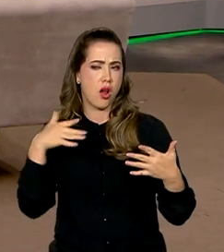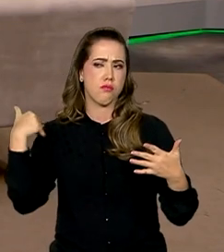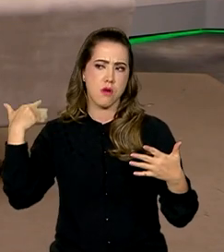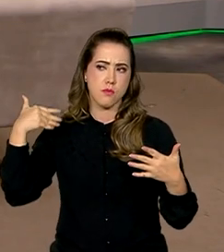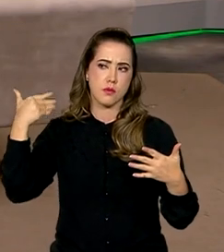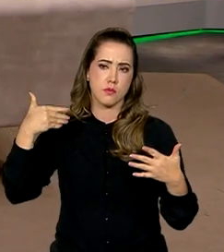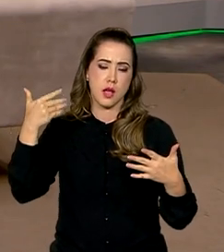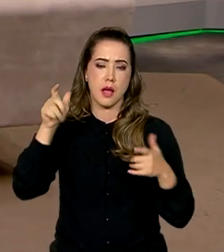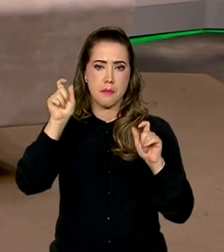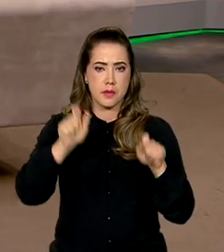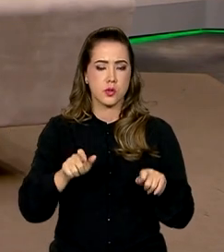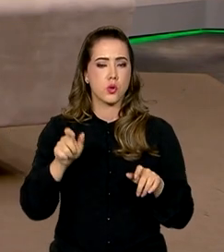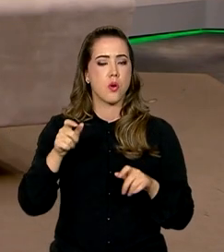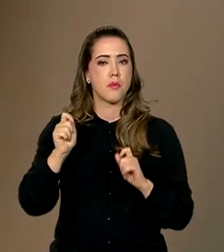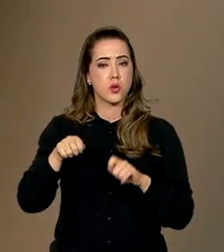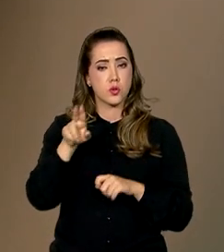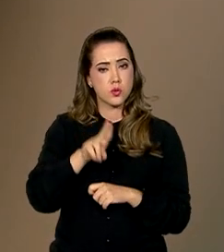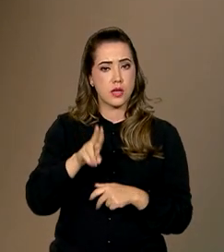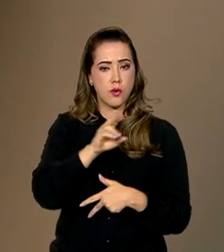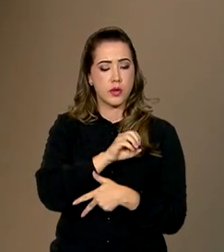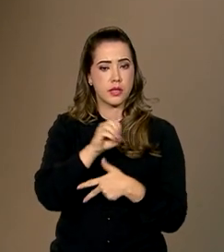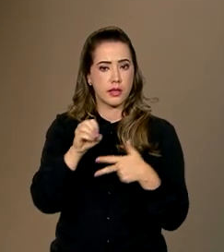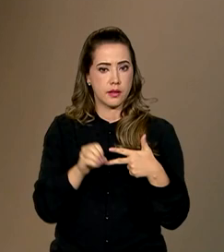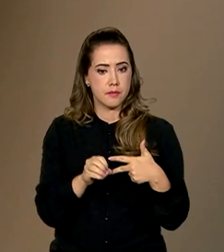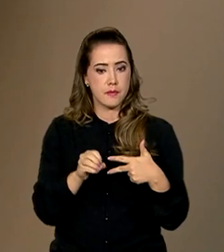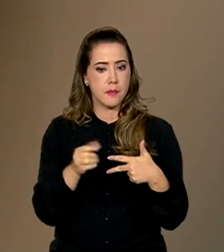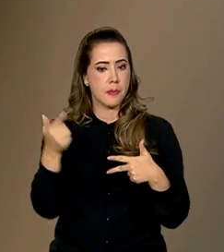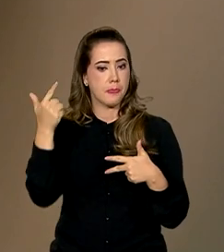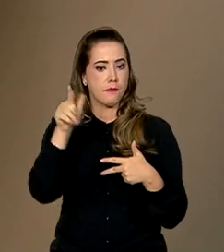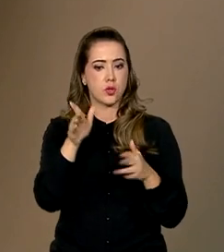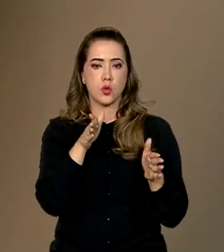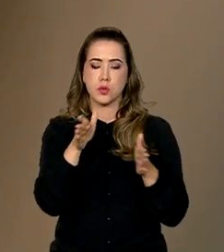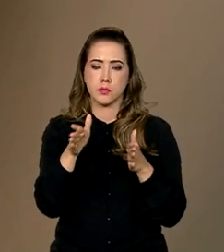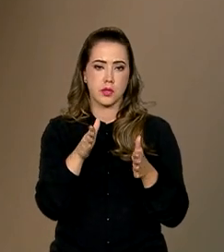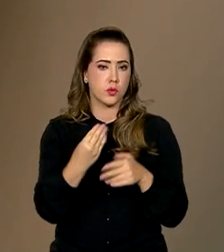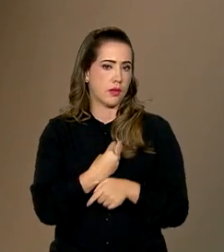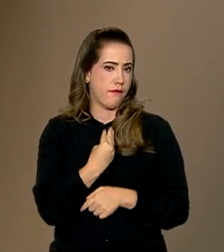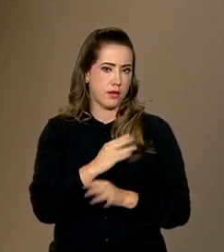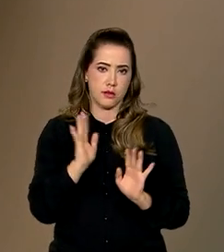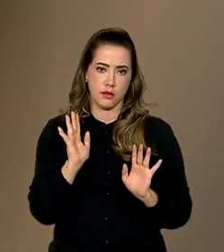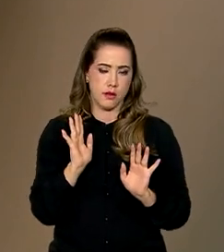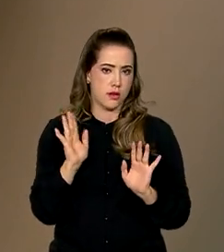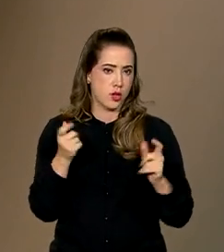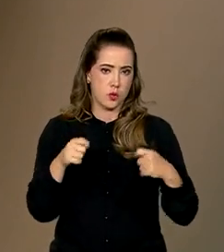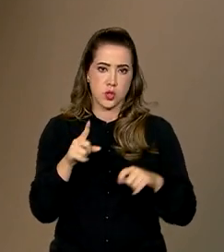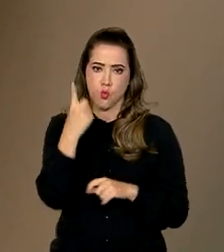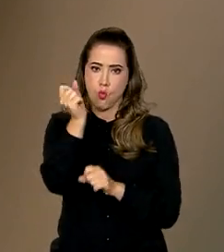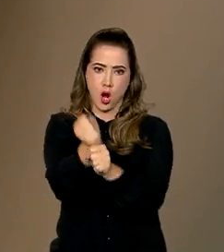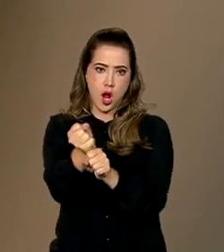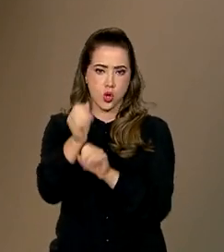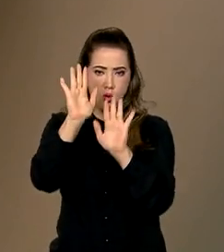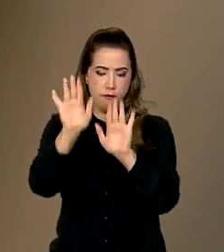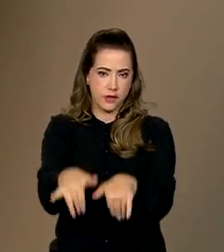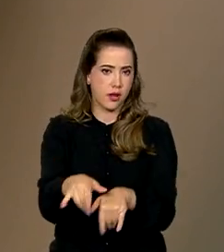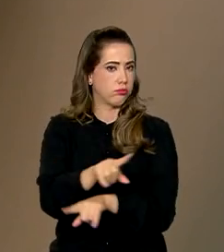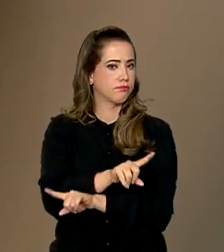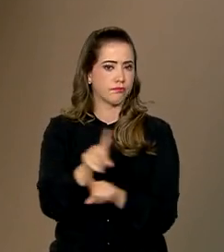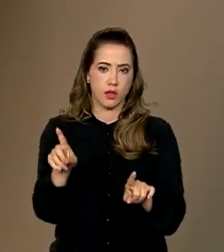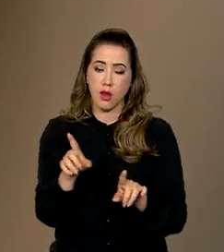que um estudante possa usar um resultado do Enem em outros momentos, não apenas naquele ano em que ele fez o exame.